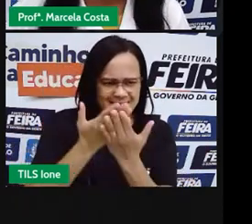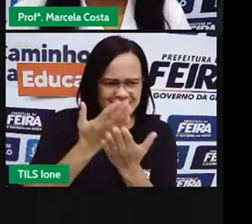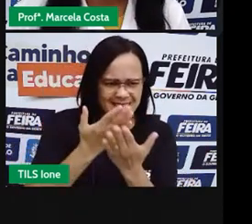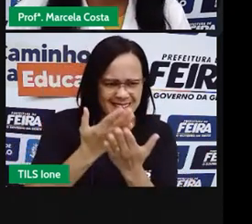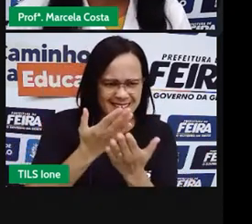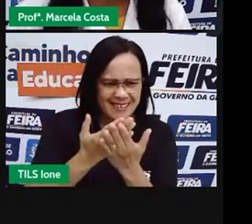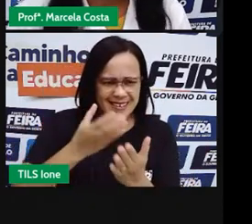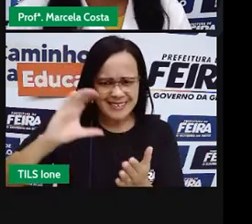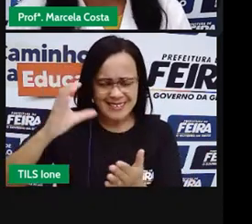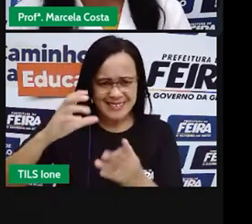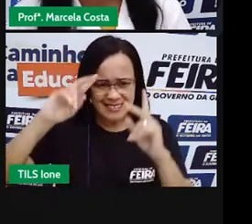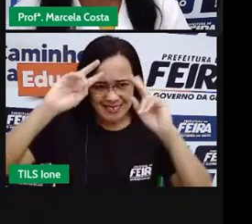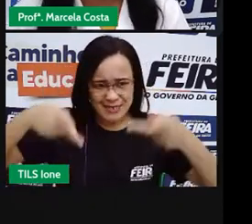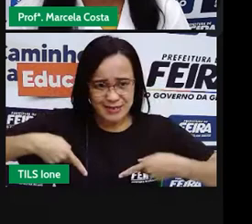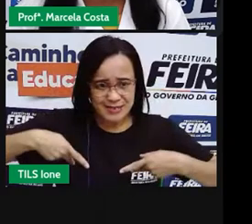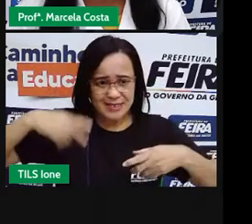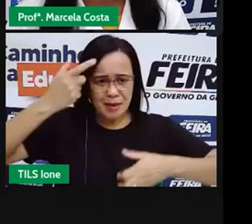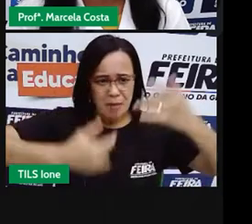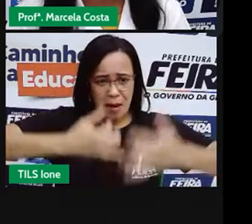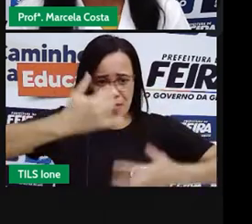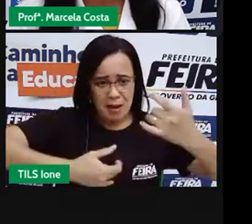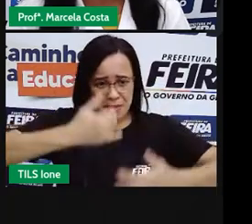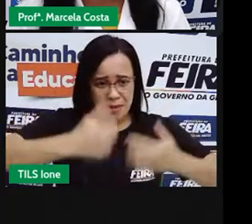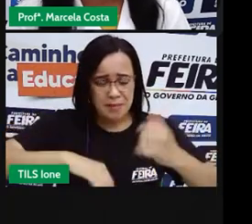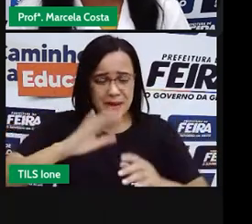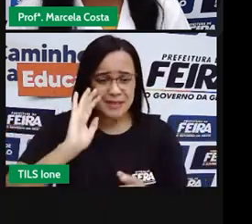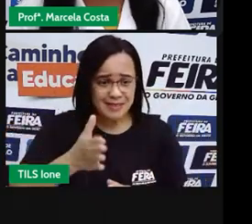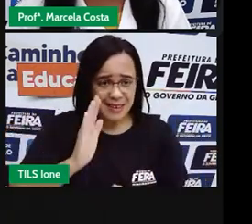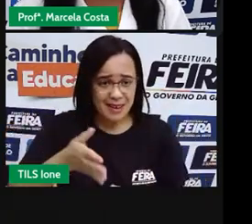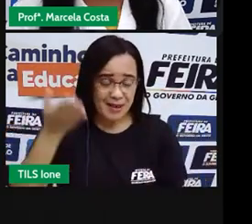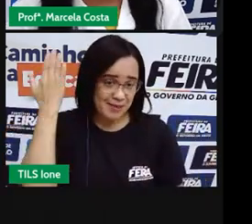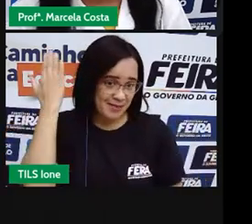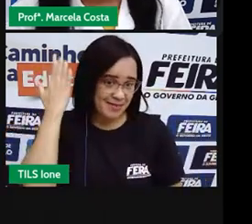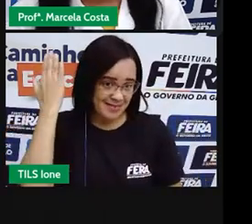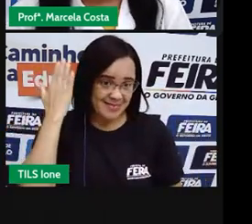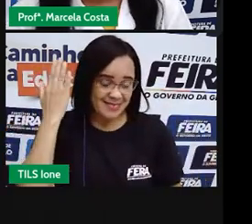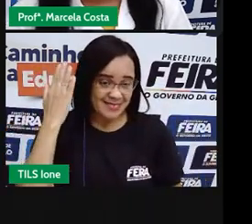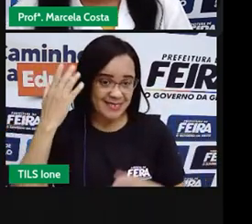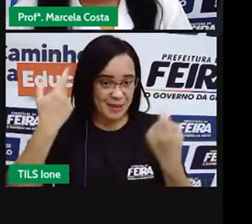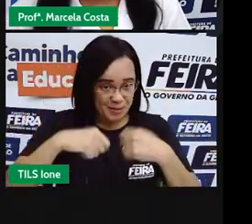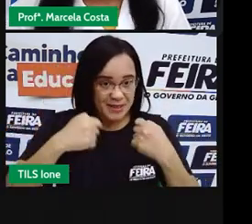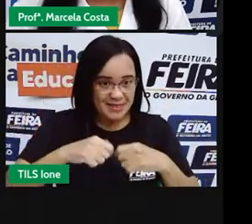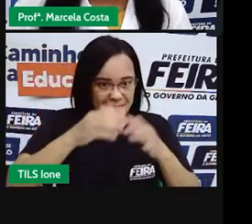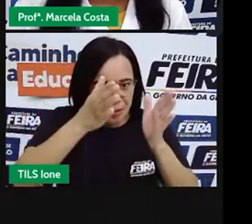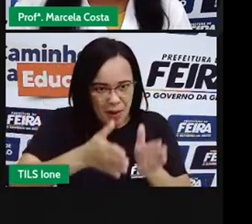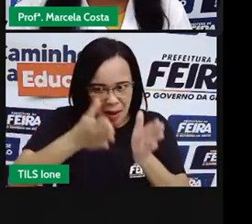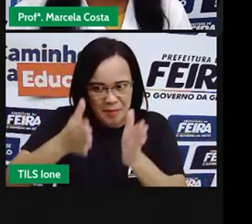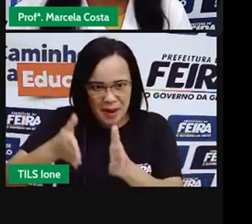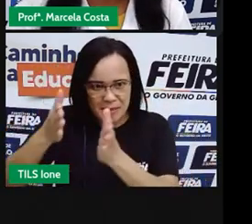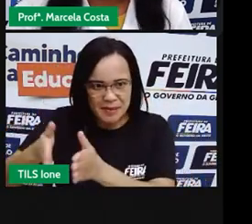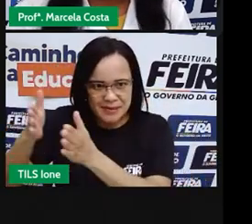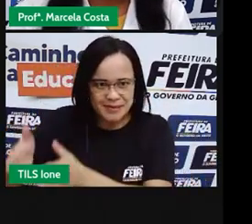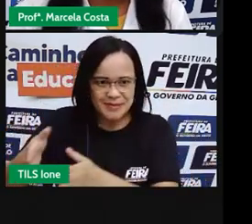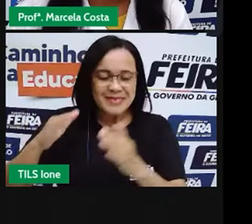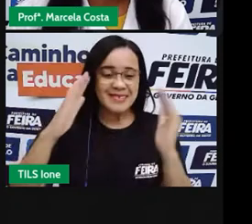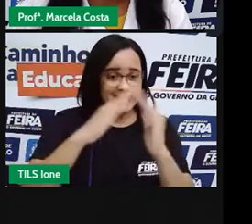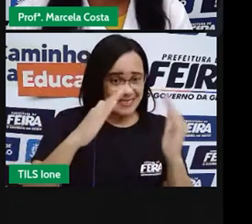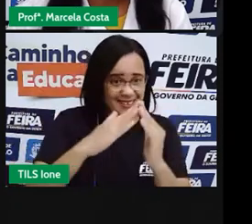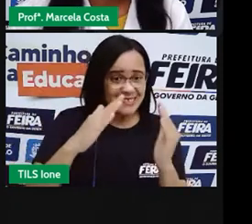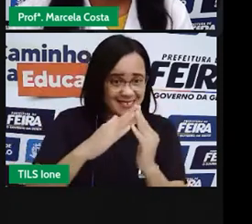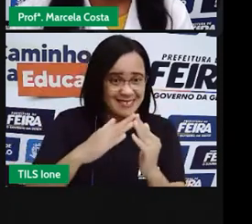já falou também um pouco sobre divisão de tarefas em casa sobre o que cada um pode fazer para ajudar?